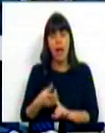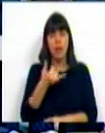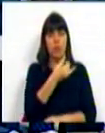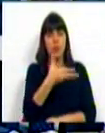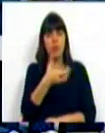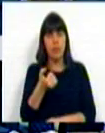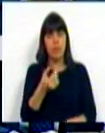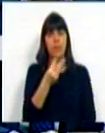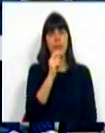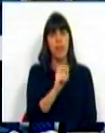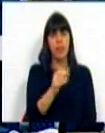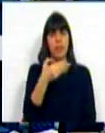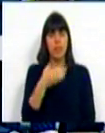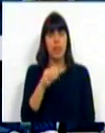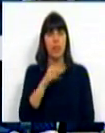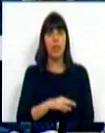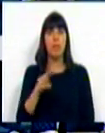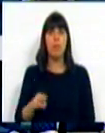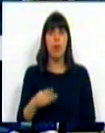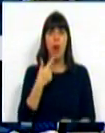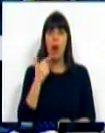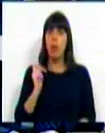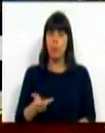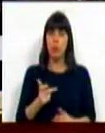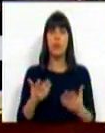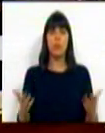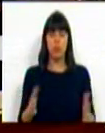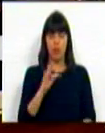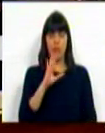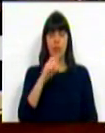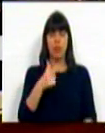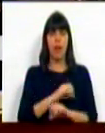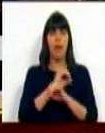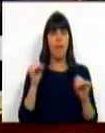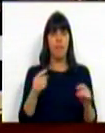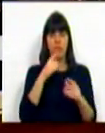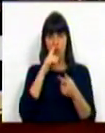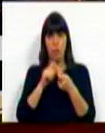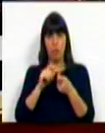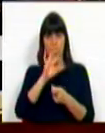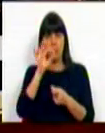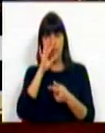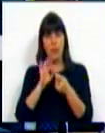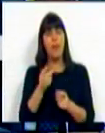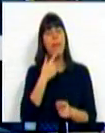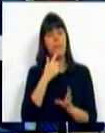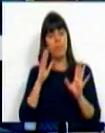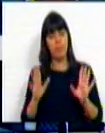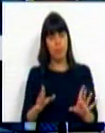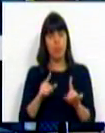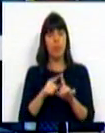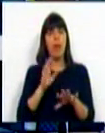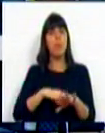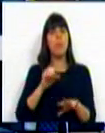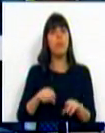370 milhões. Há muitos anos que a FCT não tinha uma execução tão baixa. Percebemos que se deve,